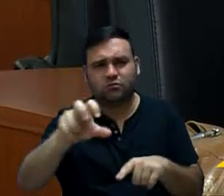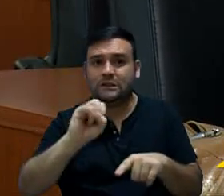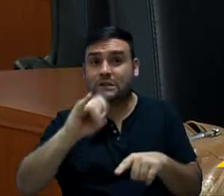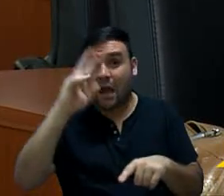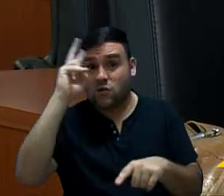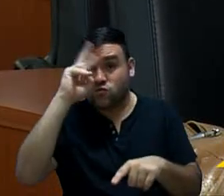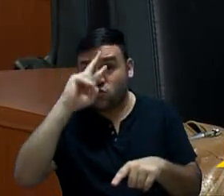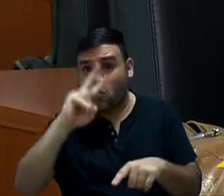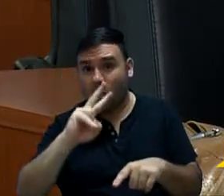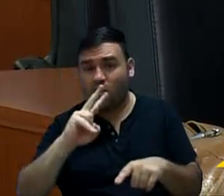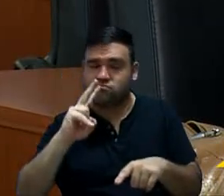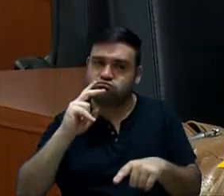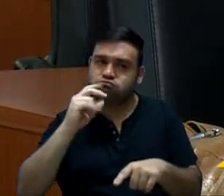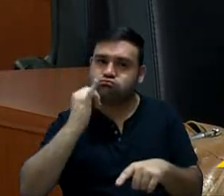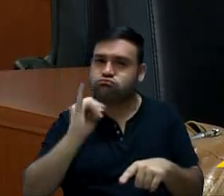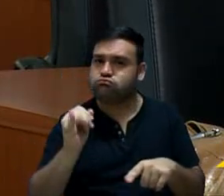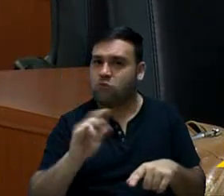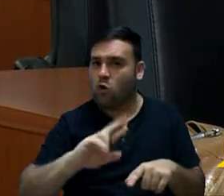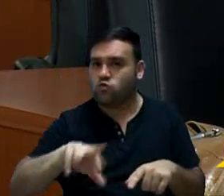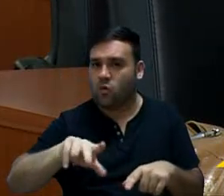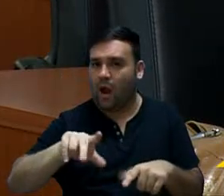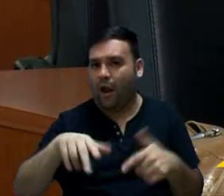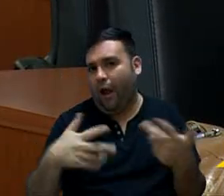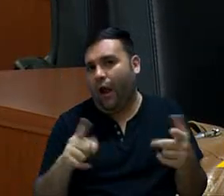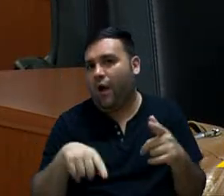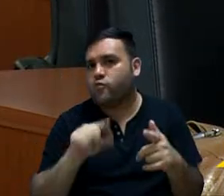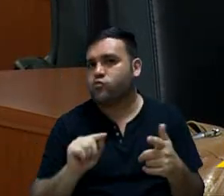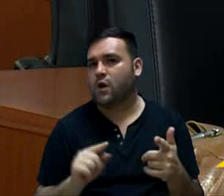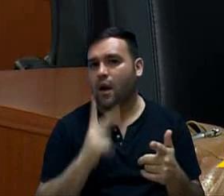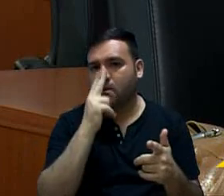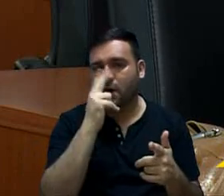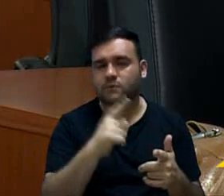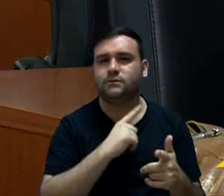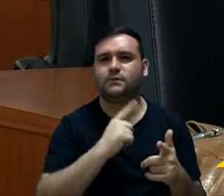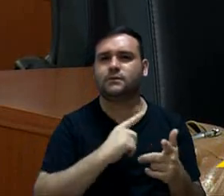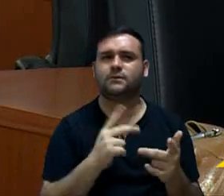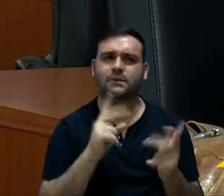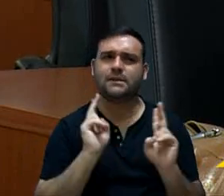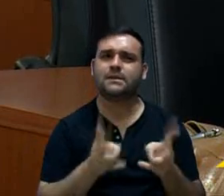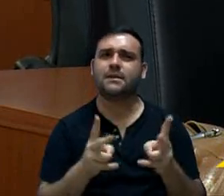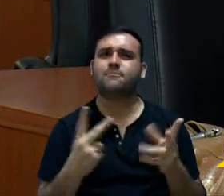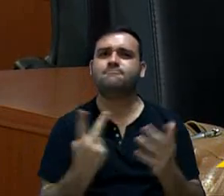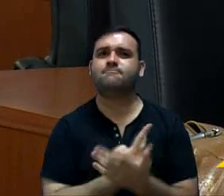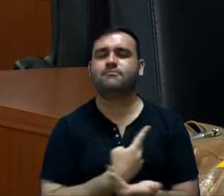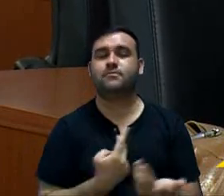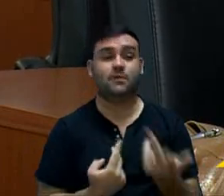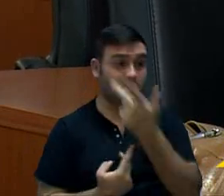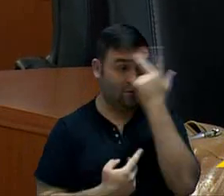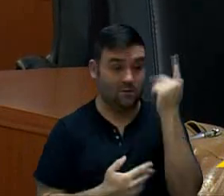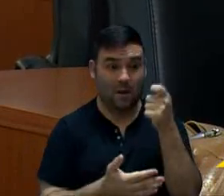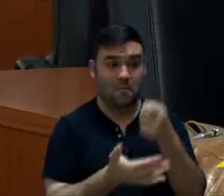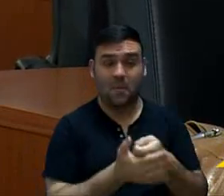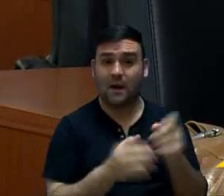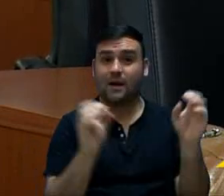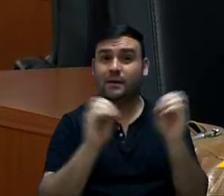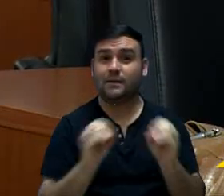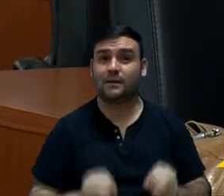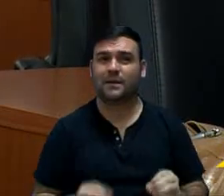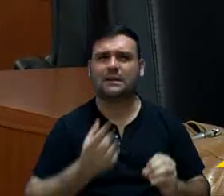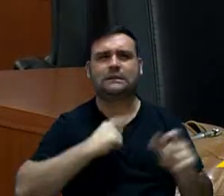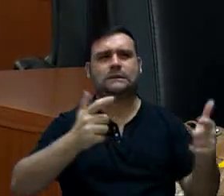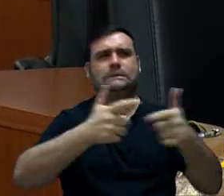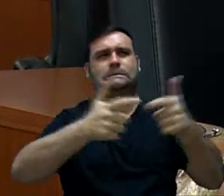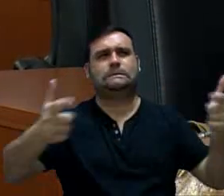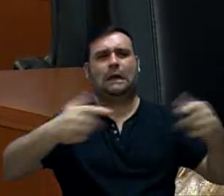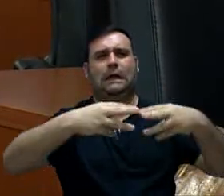uma lenda urbana, é uma questão que aparece sempre. E essas pessoas pagando nada quando tem imensas